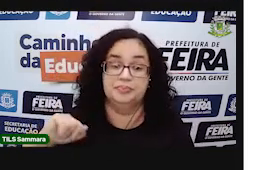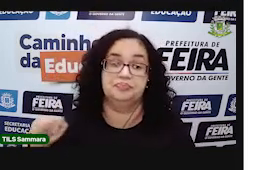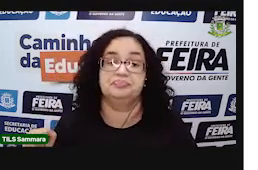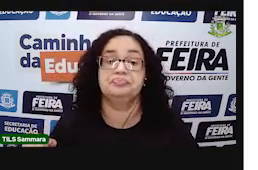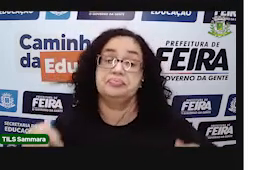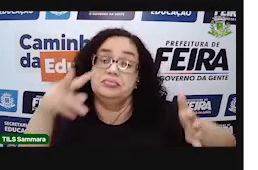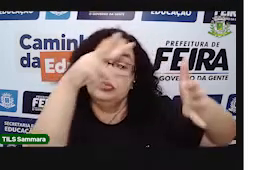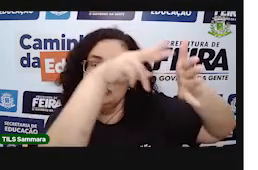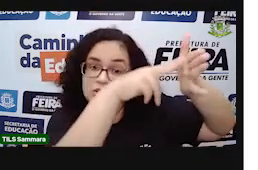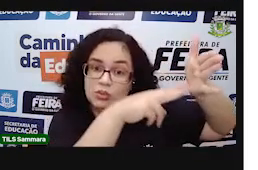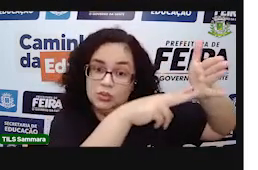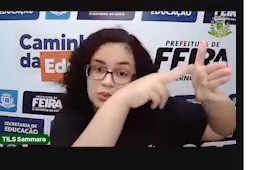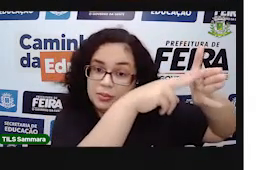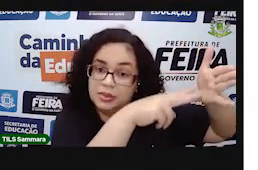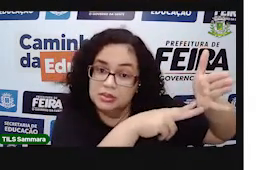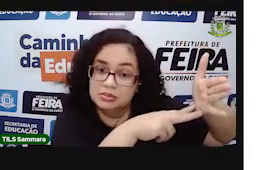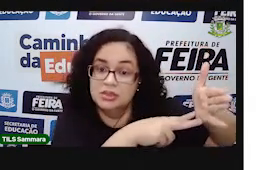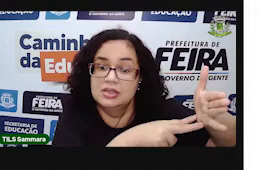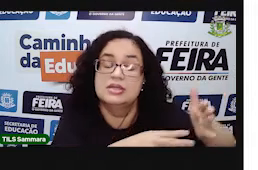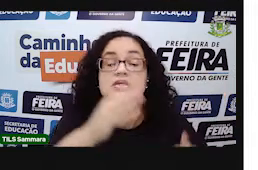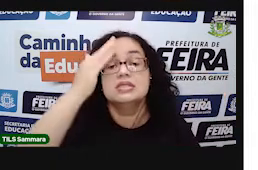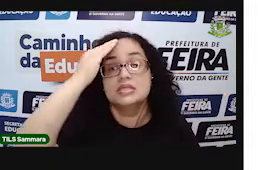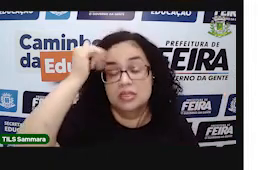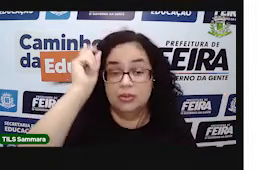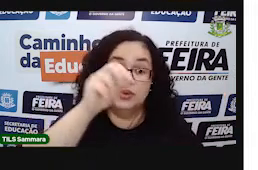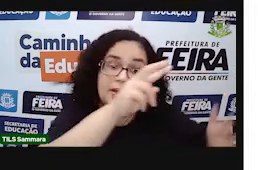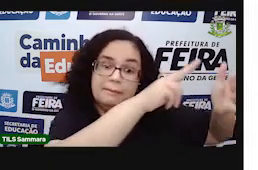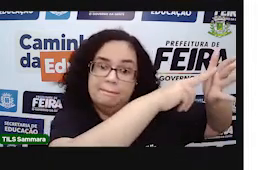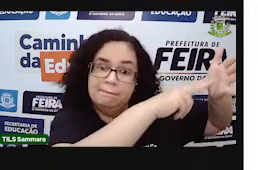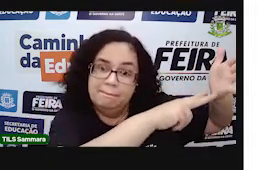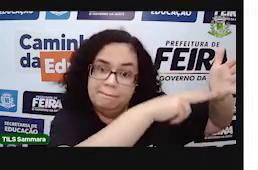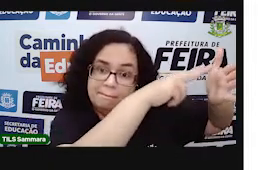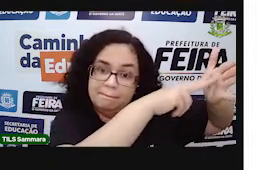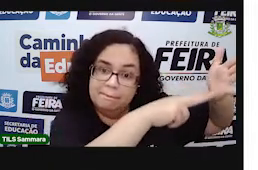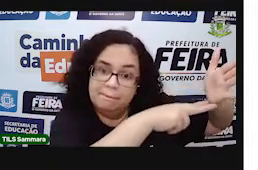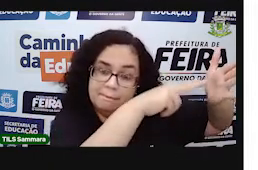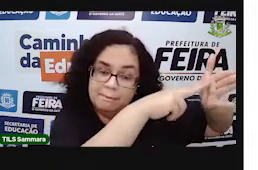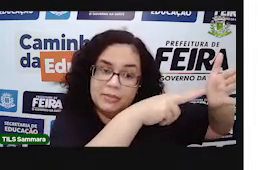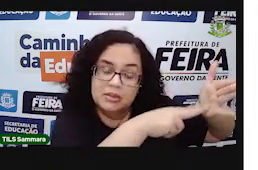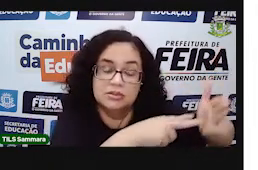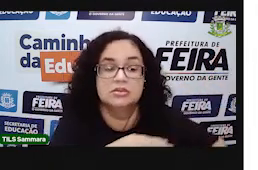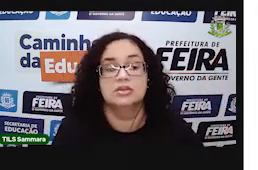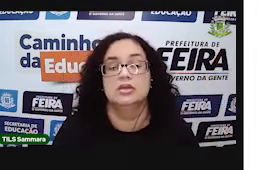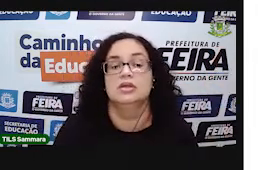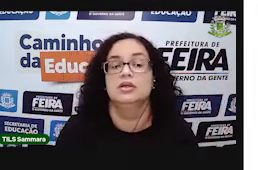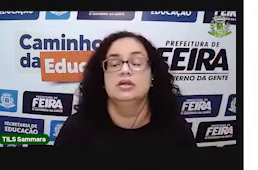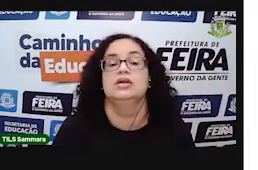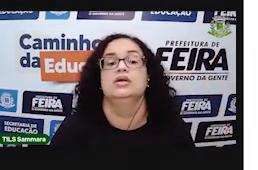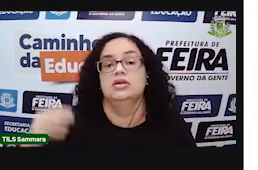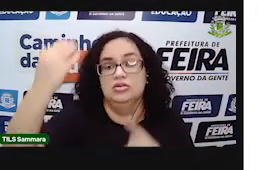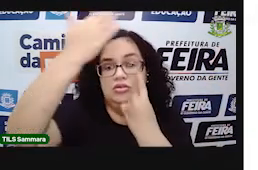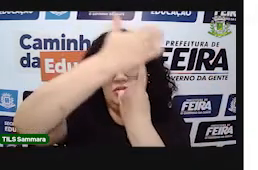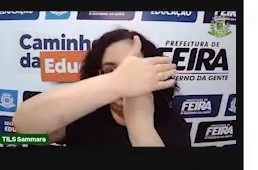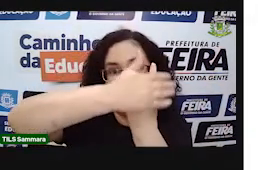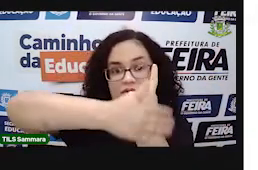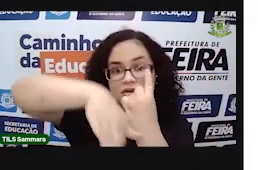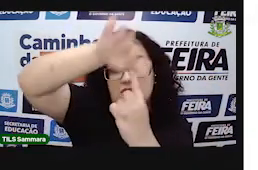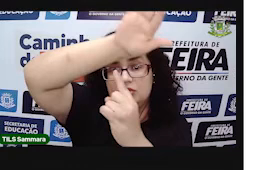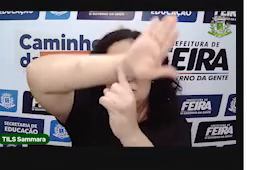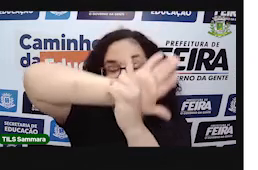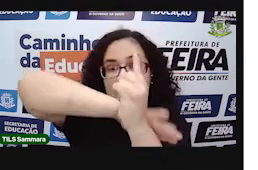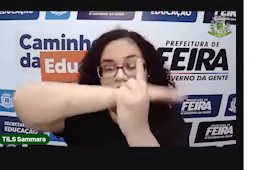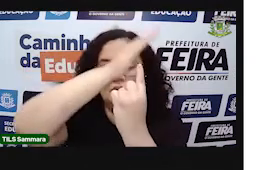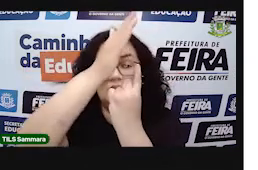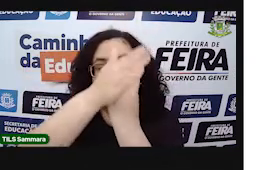importante do prisma, para você saber que aquilo ali é prisma, é que a lateral dele, as faces